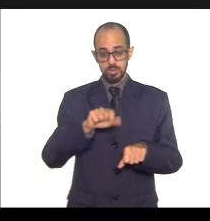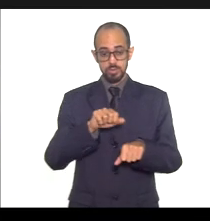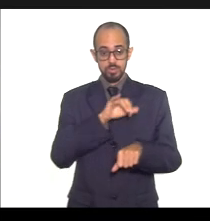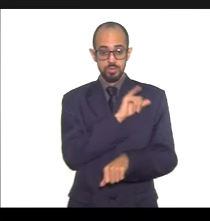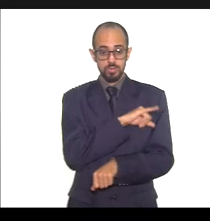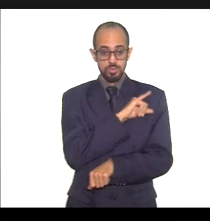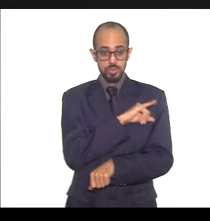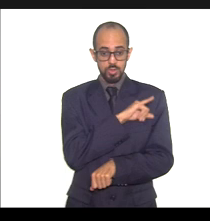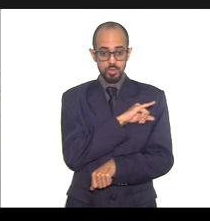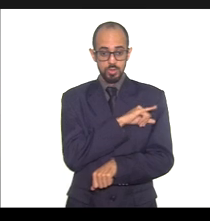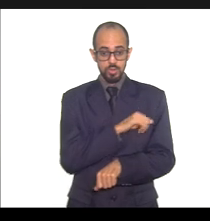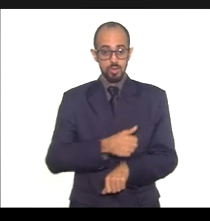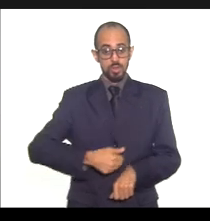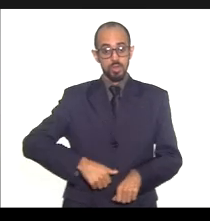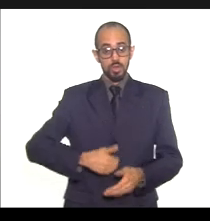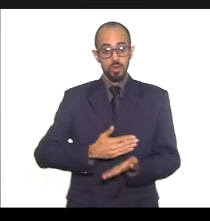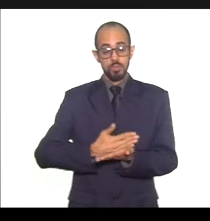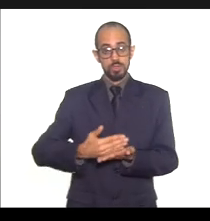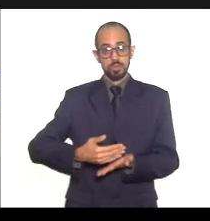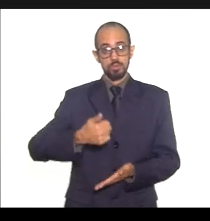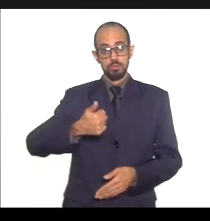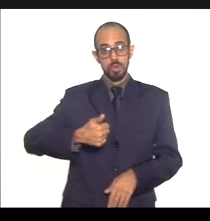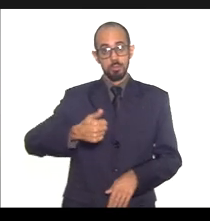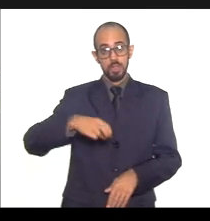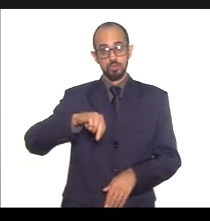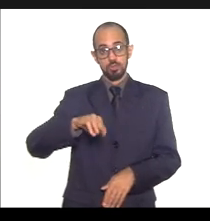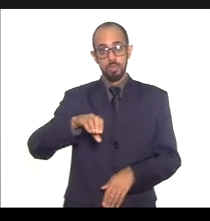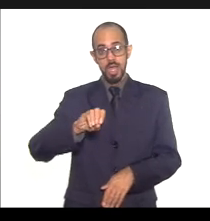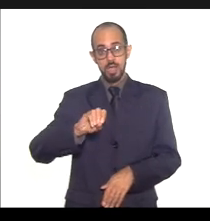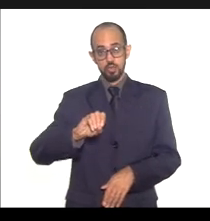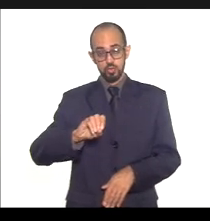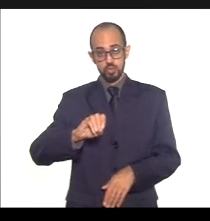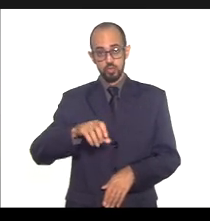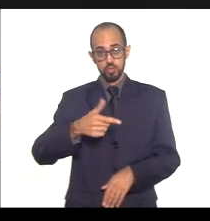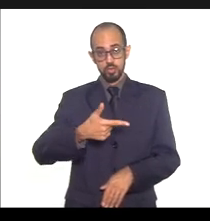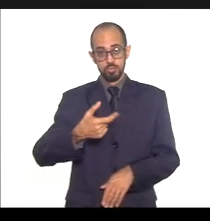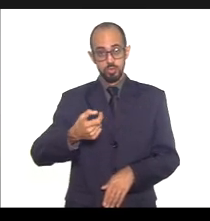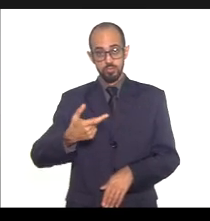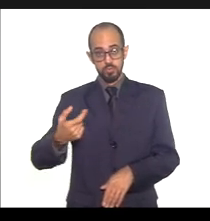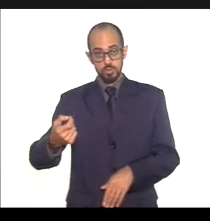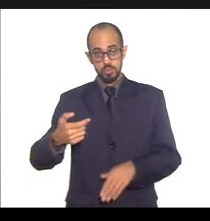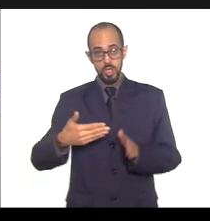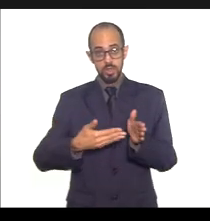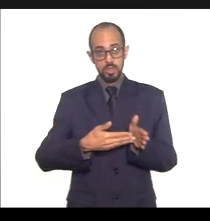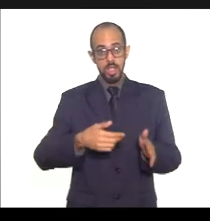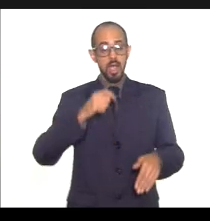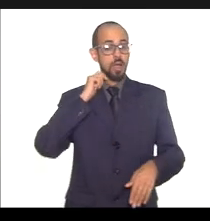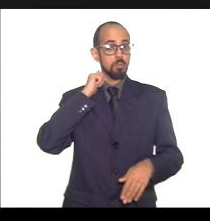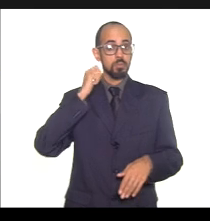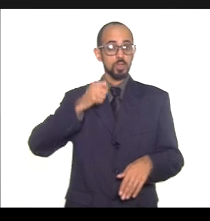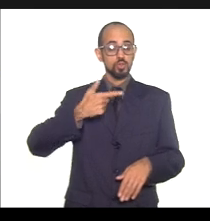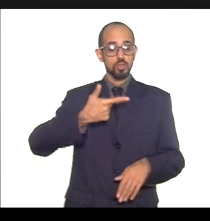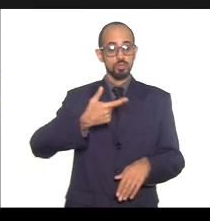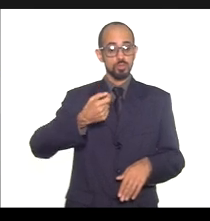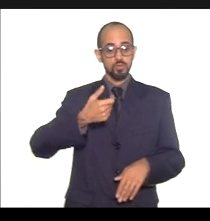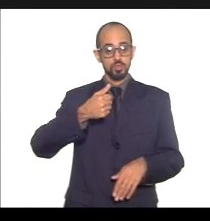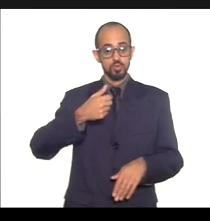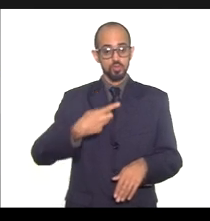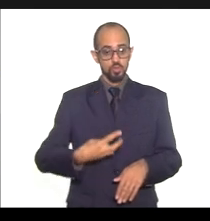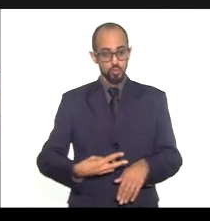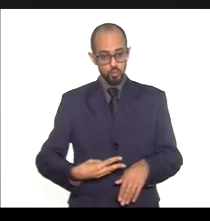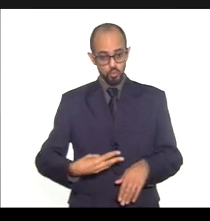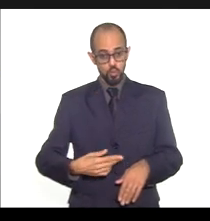Desde 1º de março de 2020 até abril de 2021, foram notificados 741